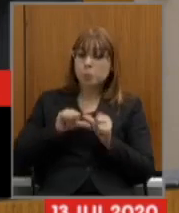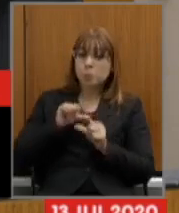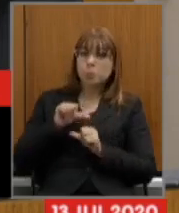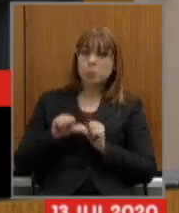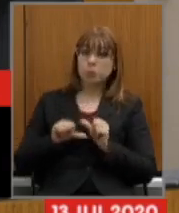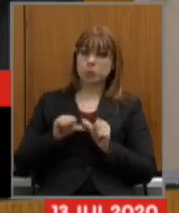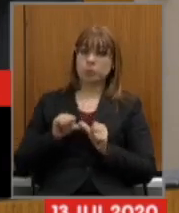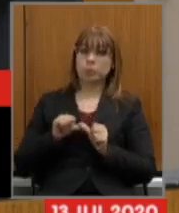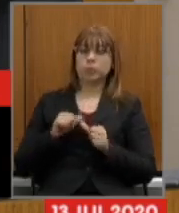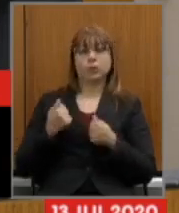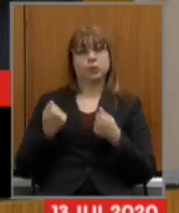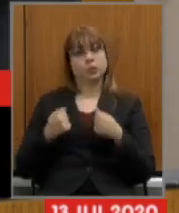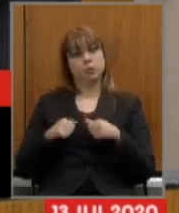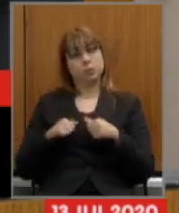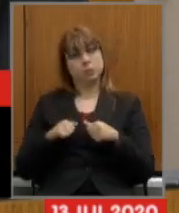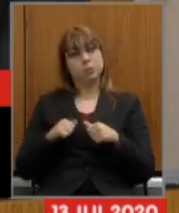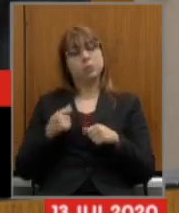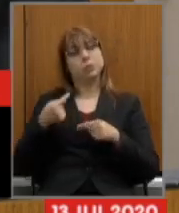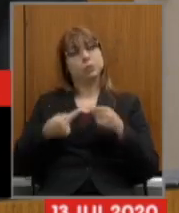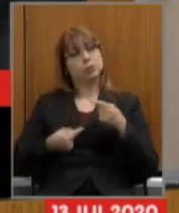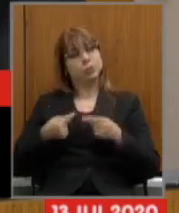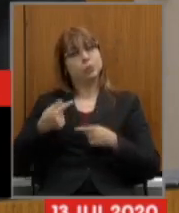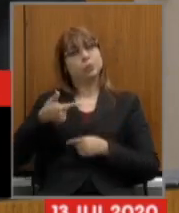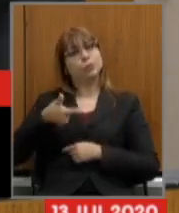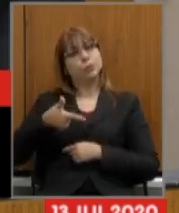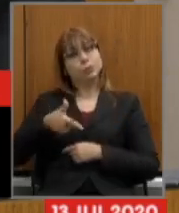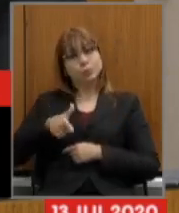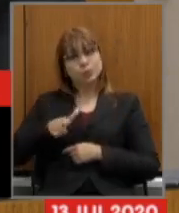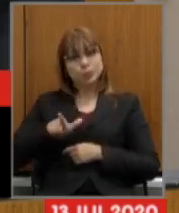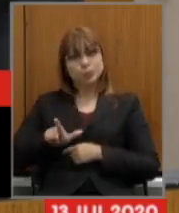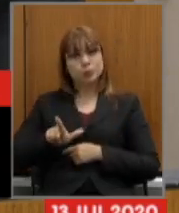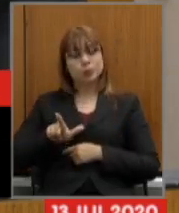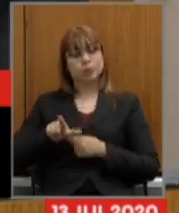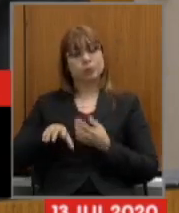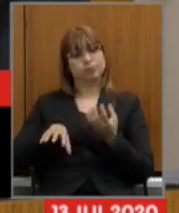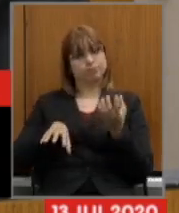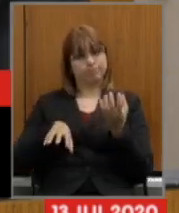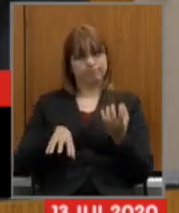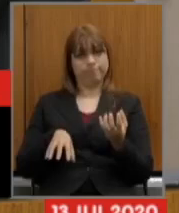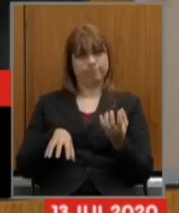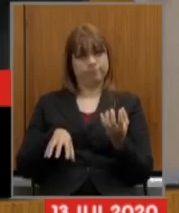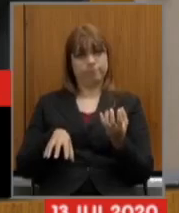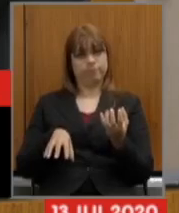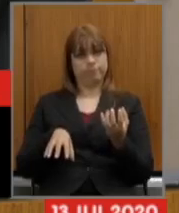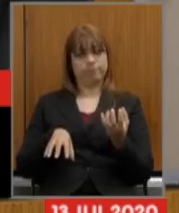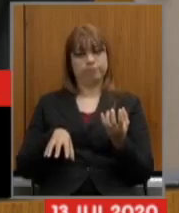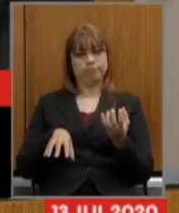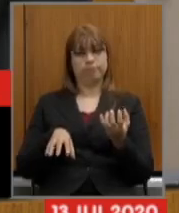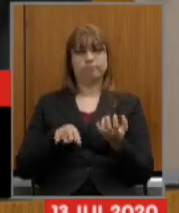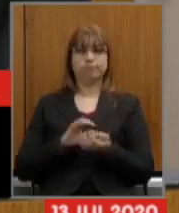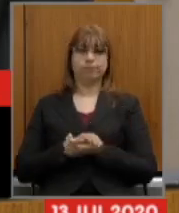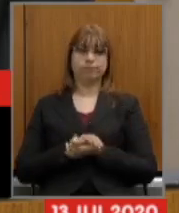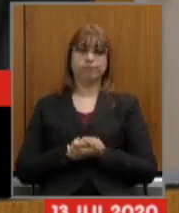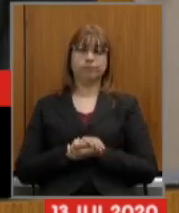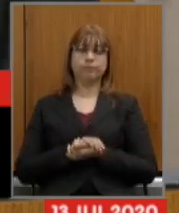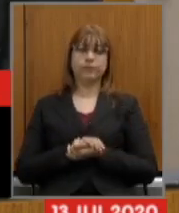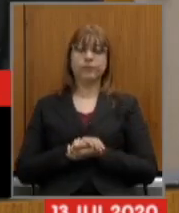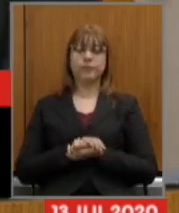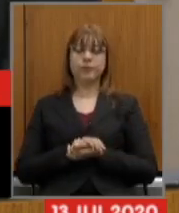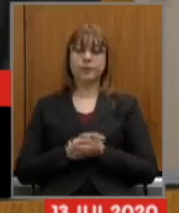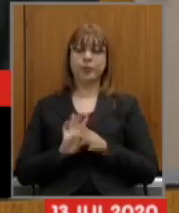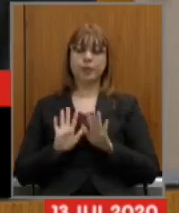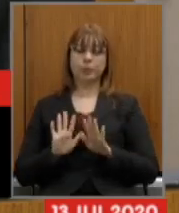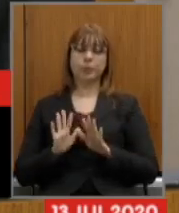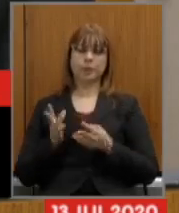tem que se fazer uma nova discussão no congresso nacional mas de qualquer maneira